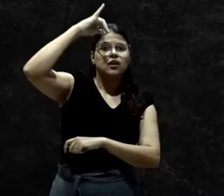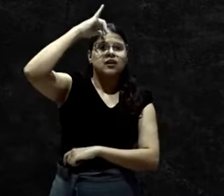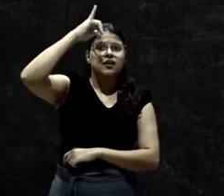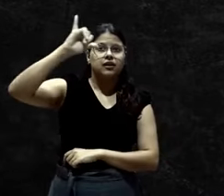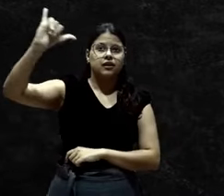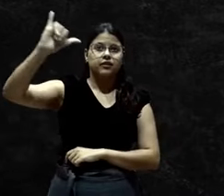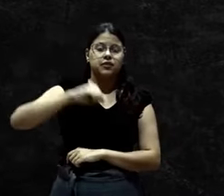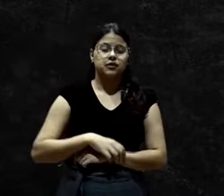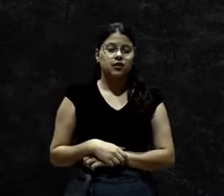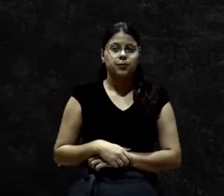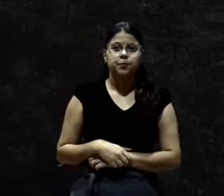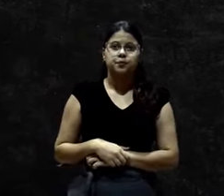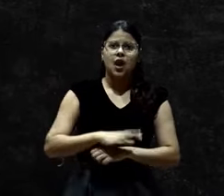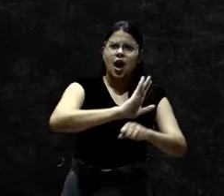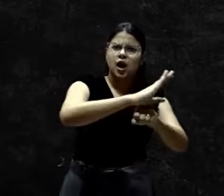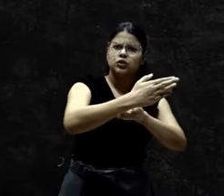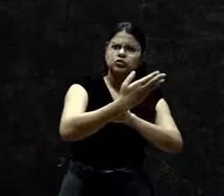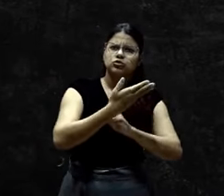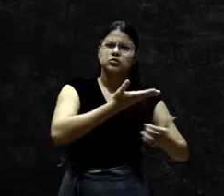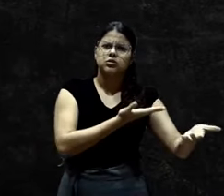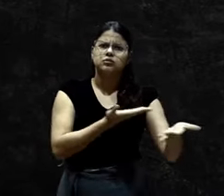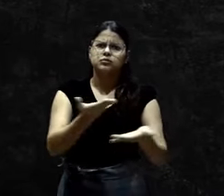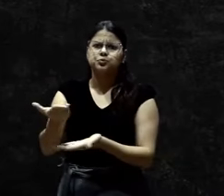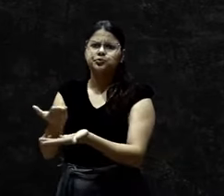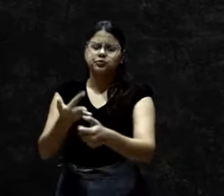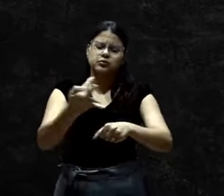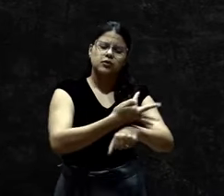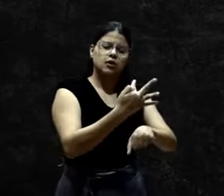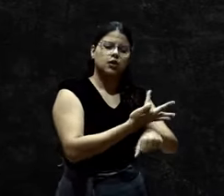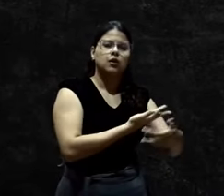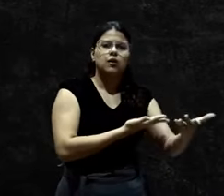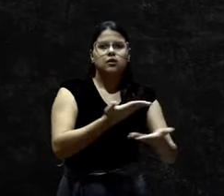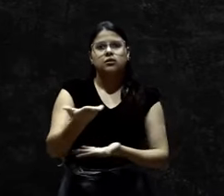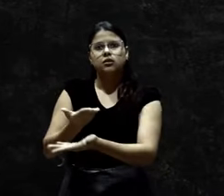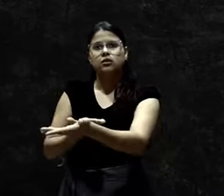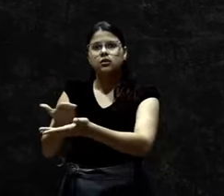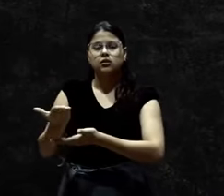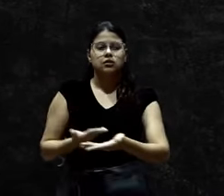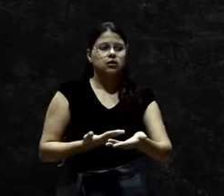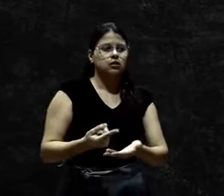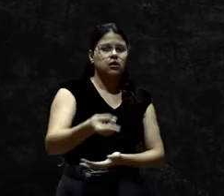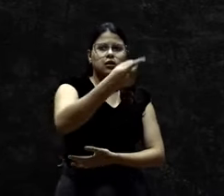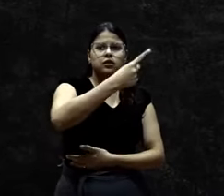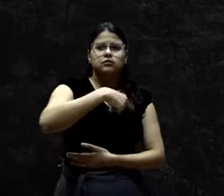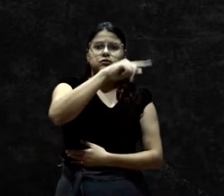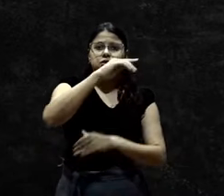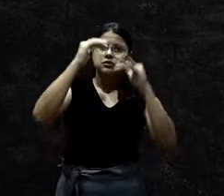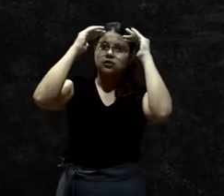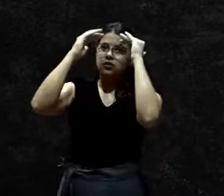Leve a carga um dos outros. E assim estando cumprindo a lei de Cristo.